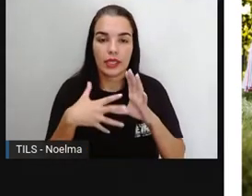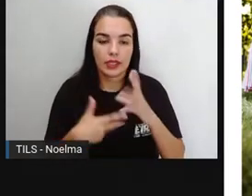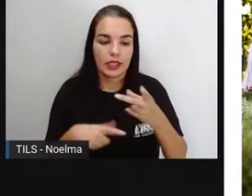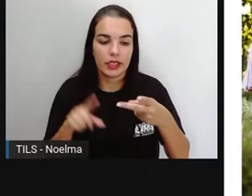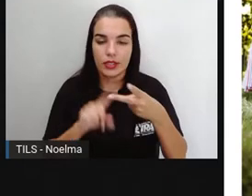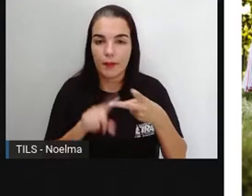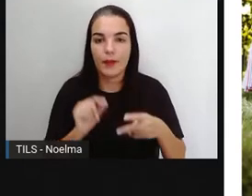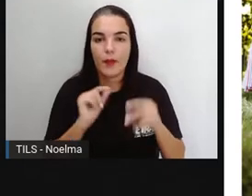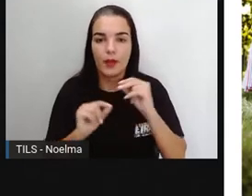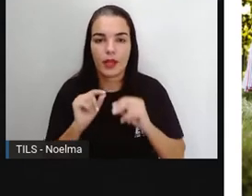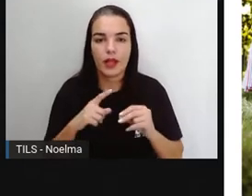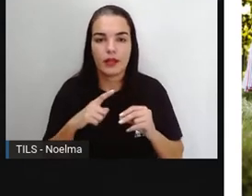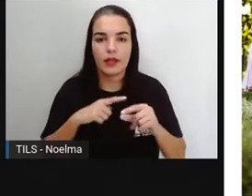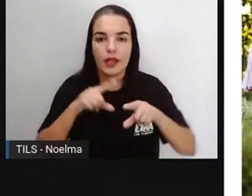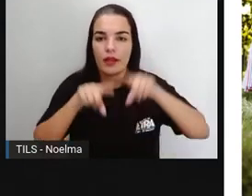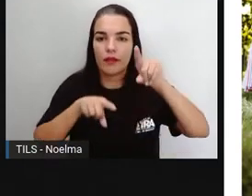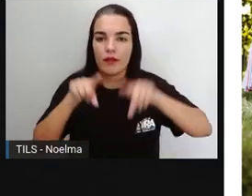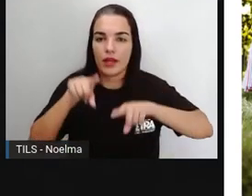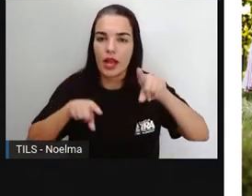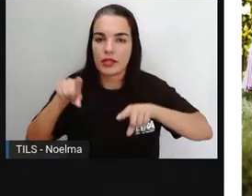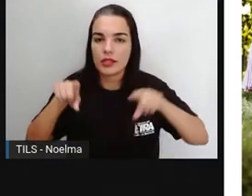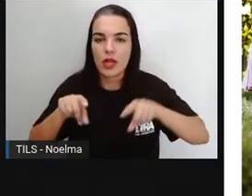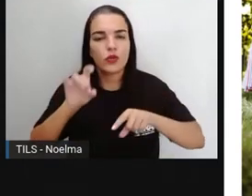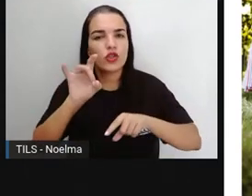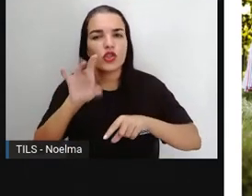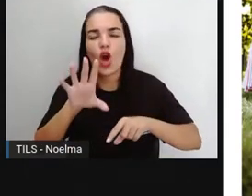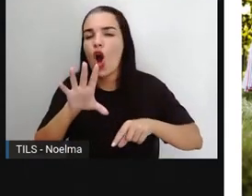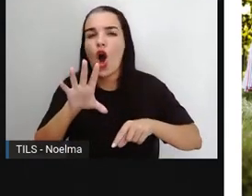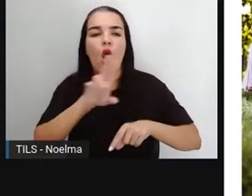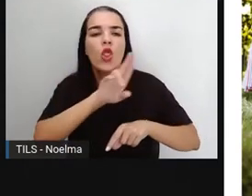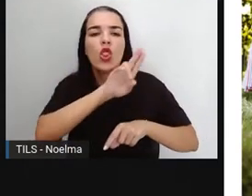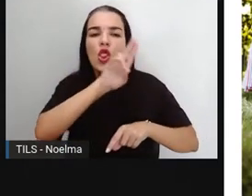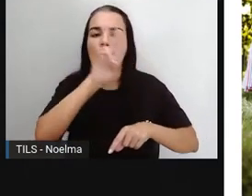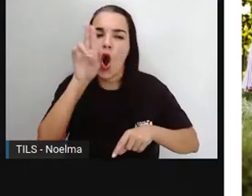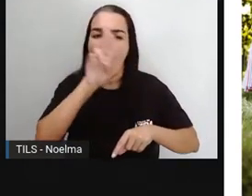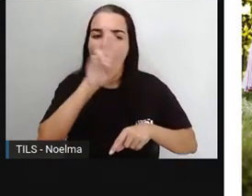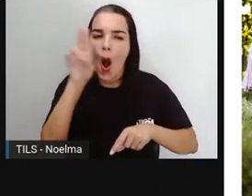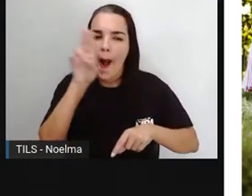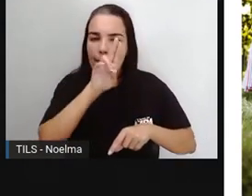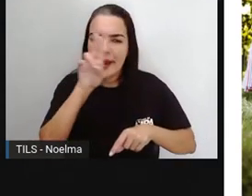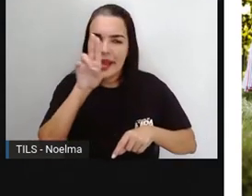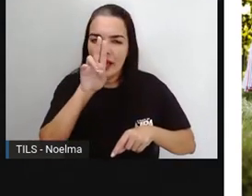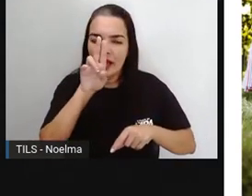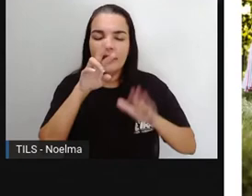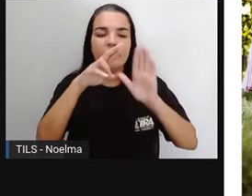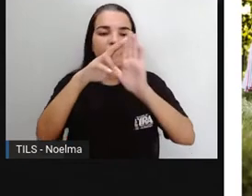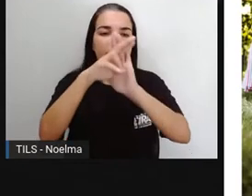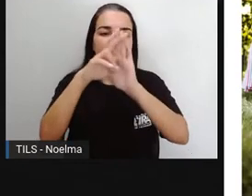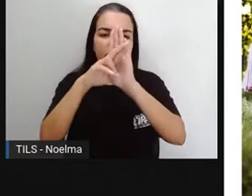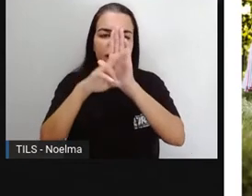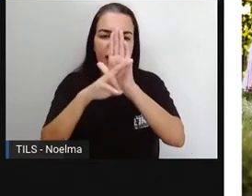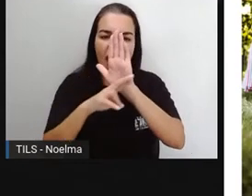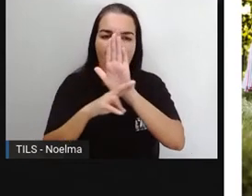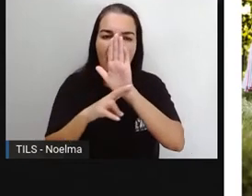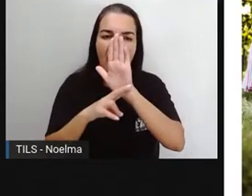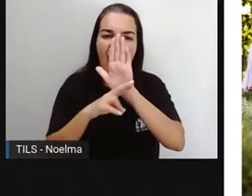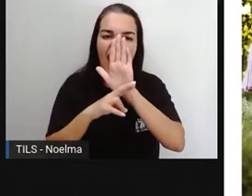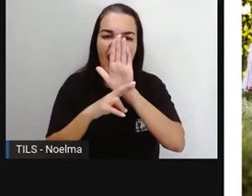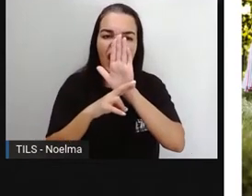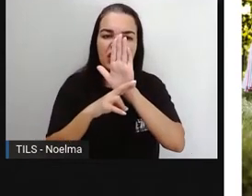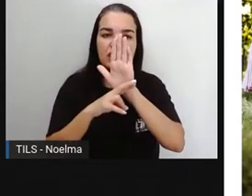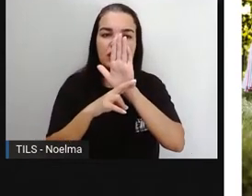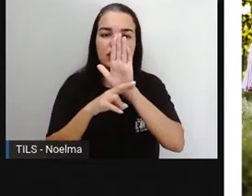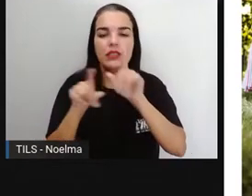sofrendo variações de nome, de regras, e aí associadas às questões culturais